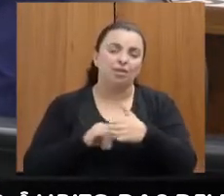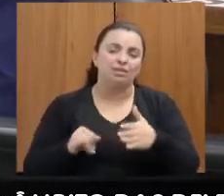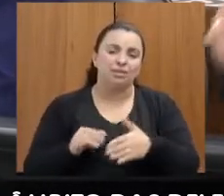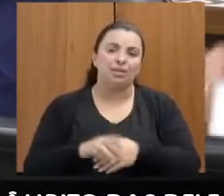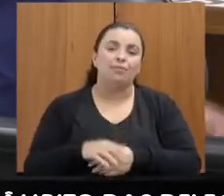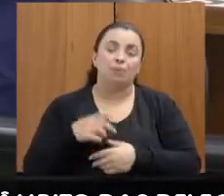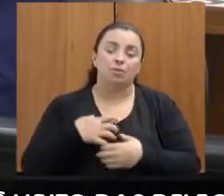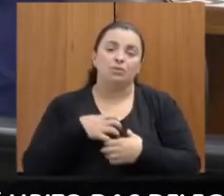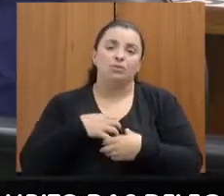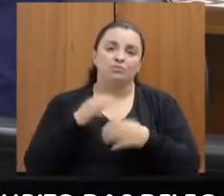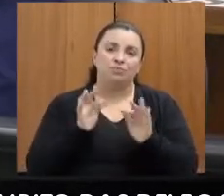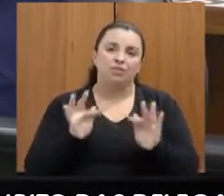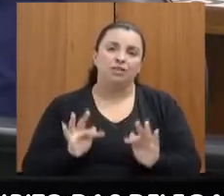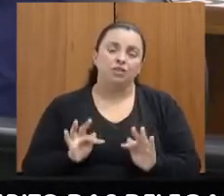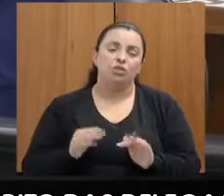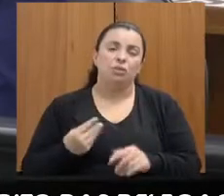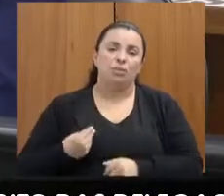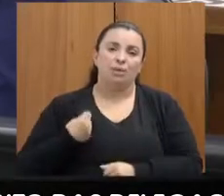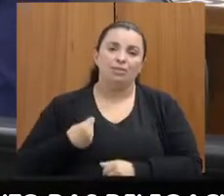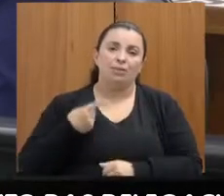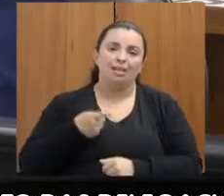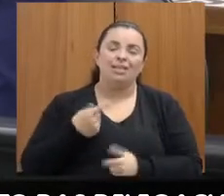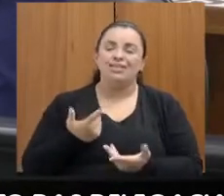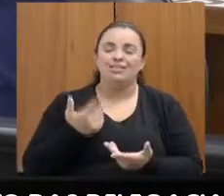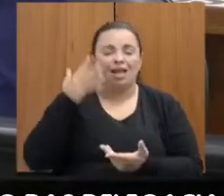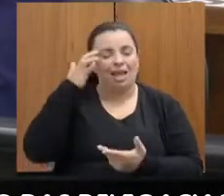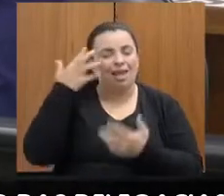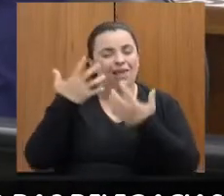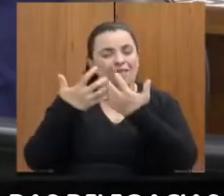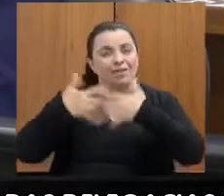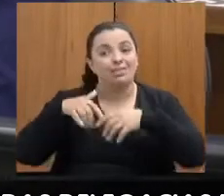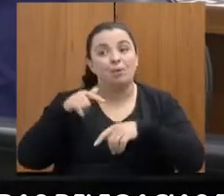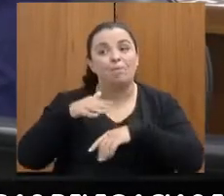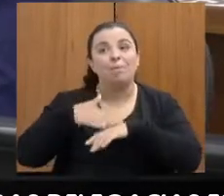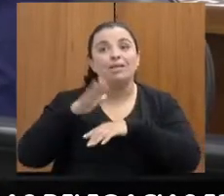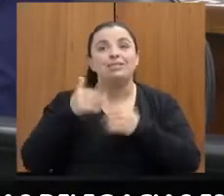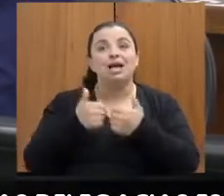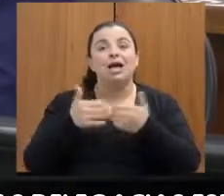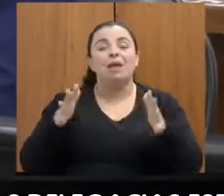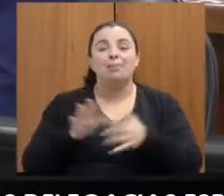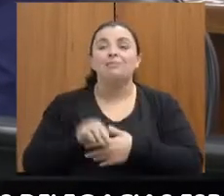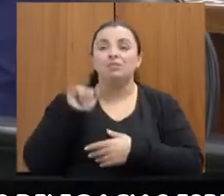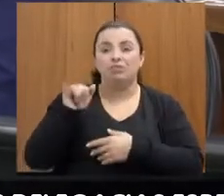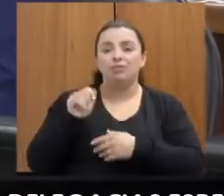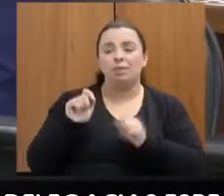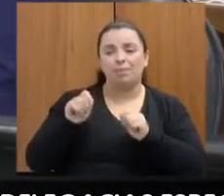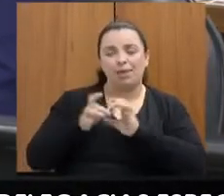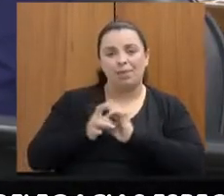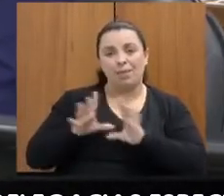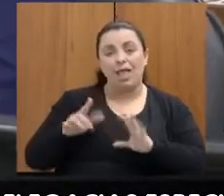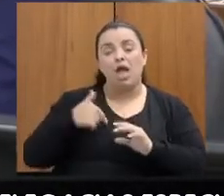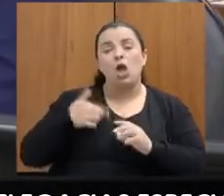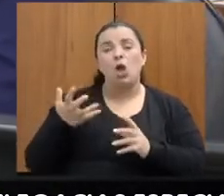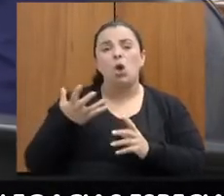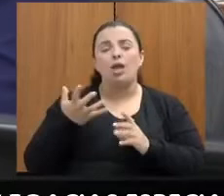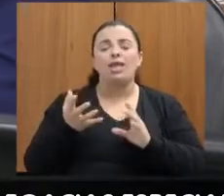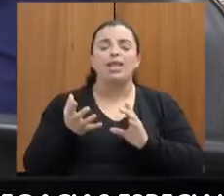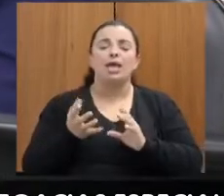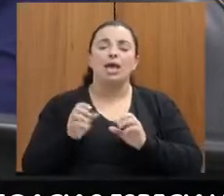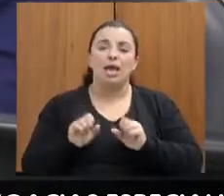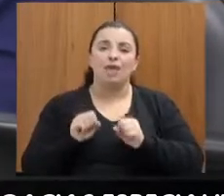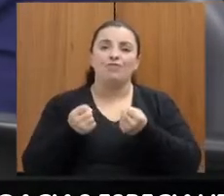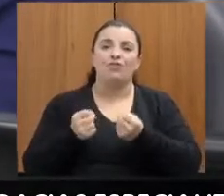participar dessa construção e dessa reflexão mais ampliada. Se a senhora me permite, eu queria também reforçar o que a